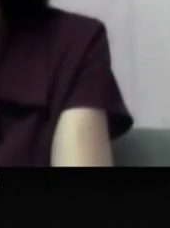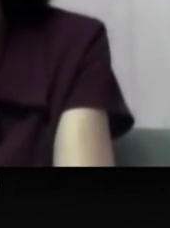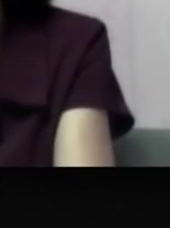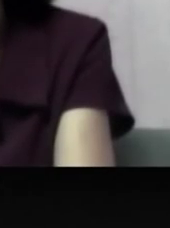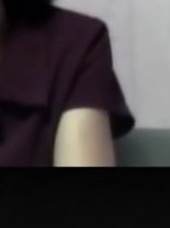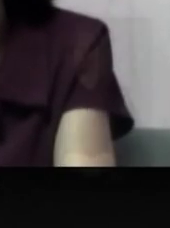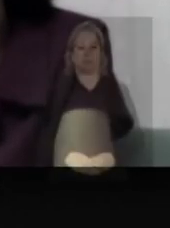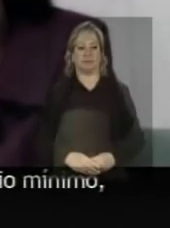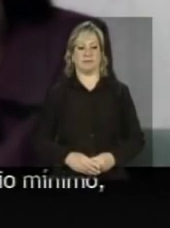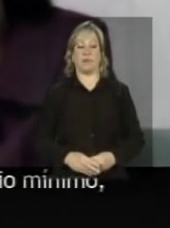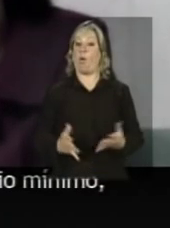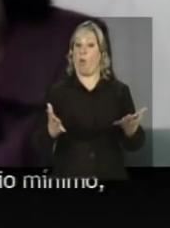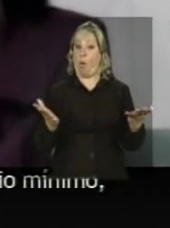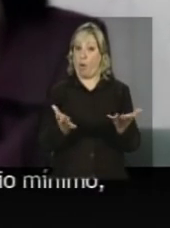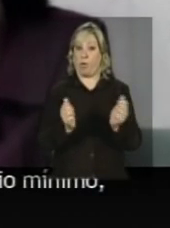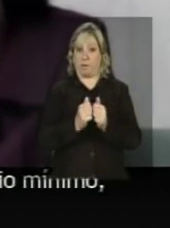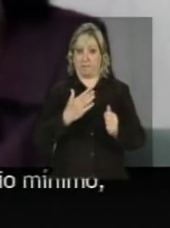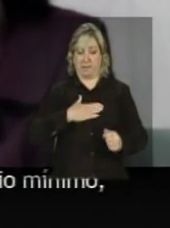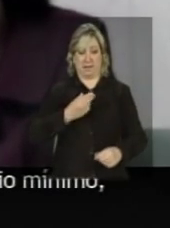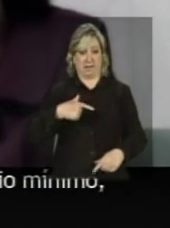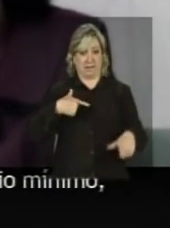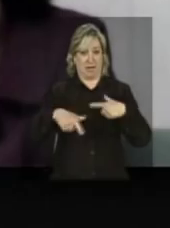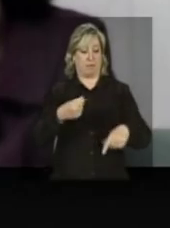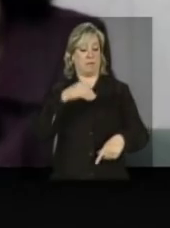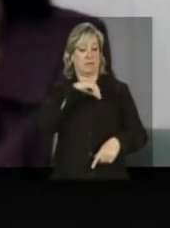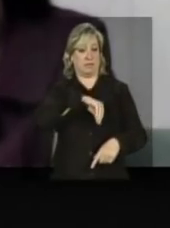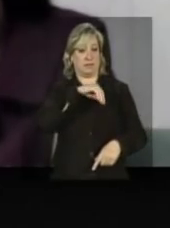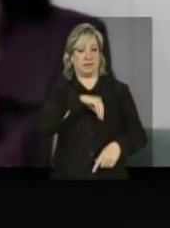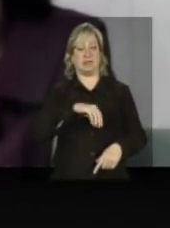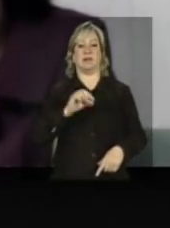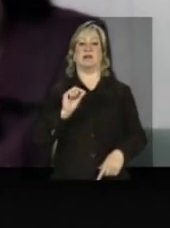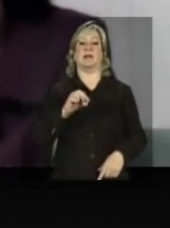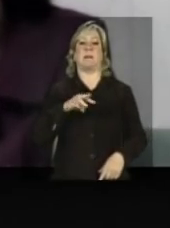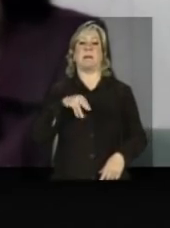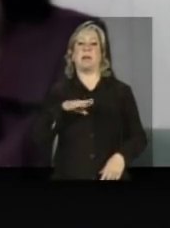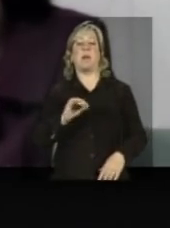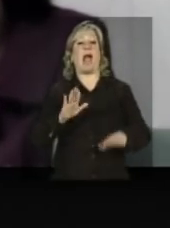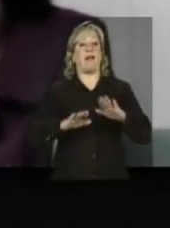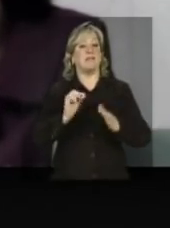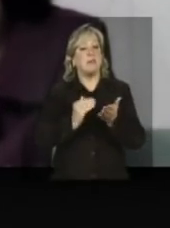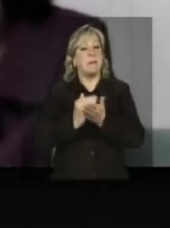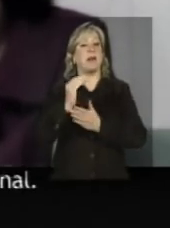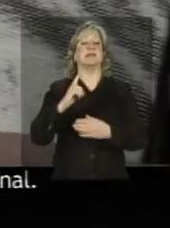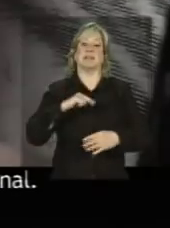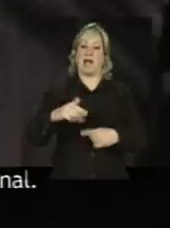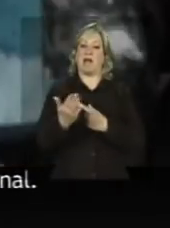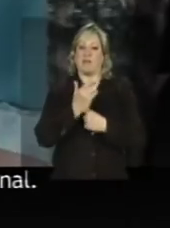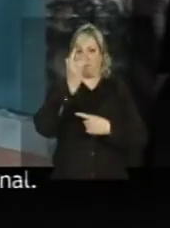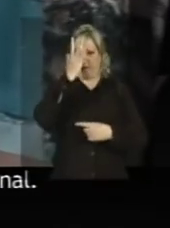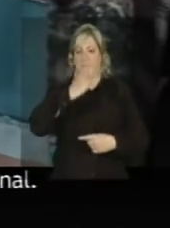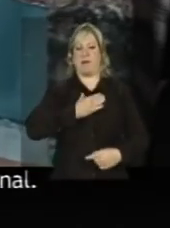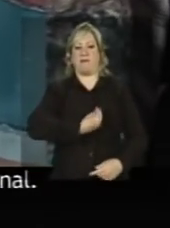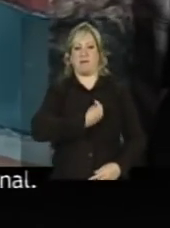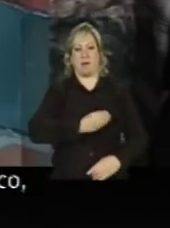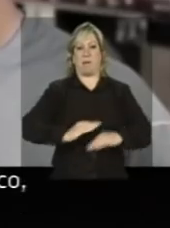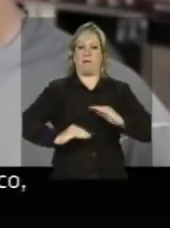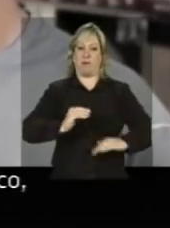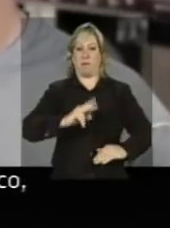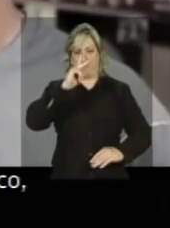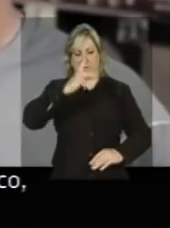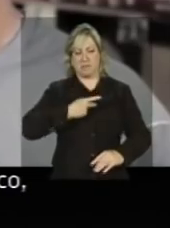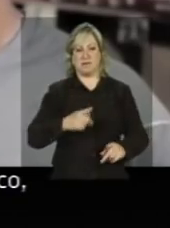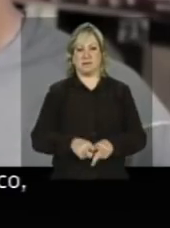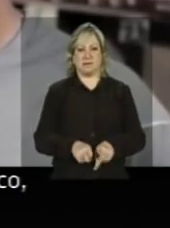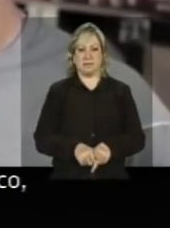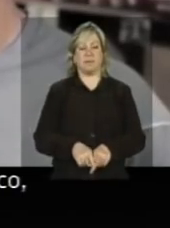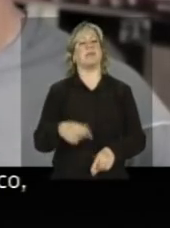Hoje, com meu trabalho, eu consigo gerar uma renda de salário mínimo, algumas vezes até mais, e isso tem me facilitado na minha vida pessoal e profissional. Eu